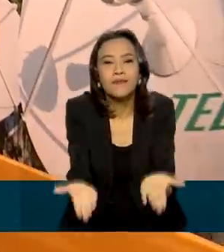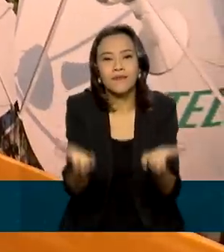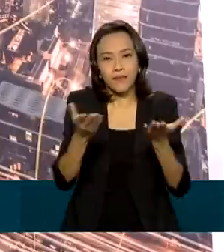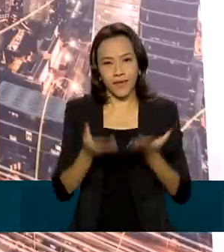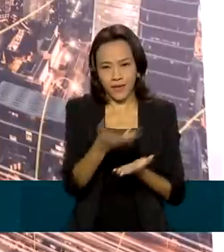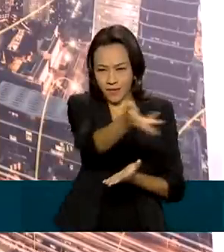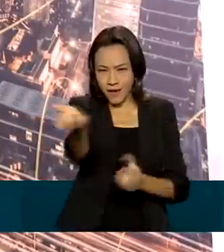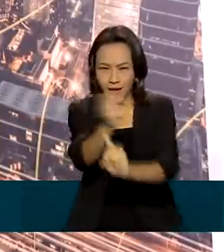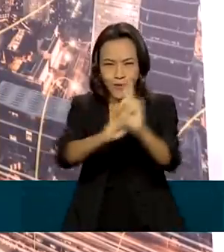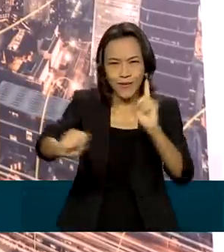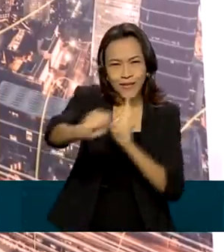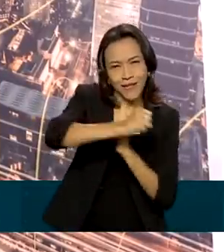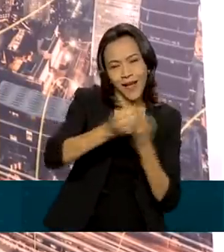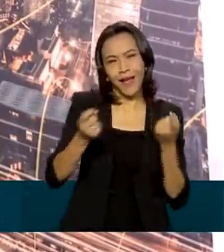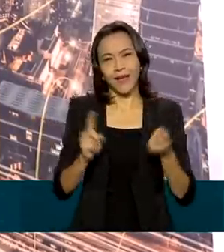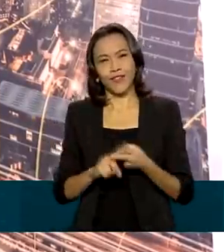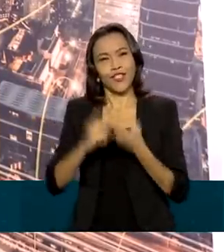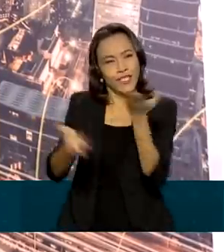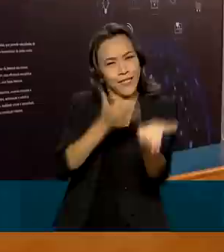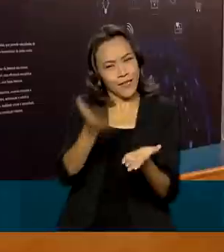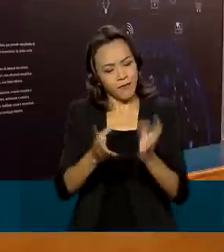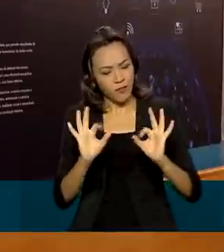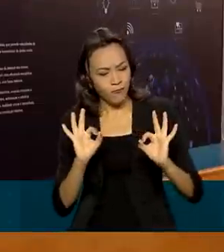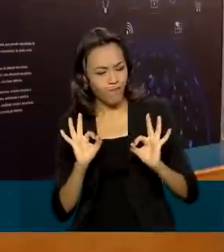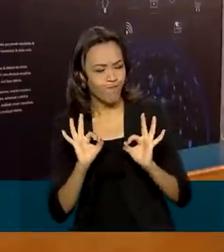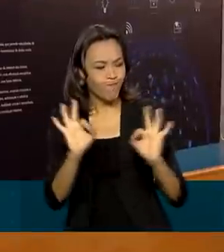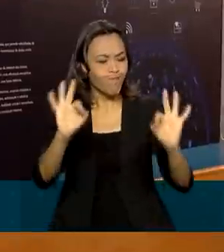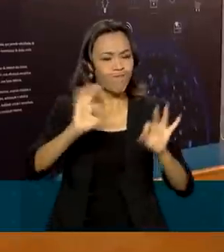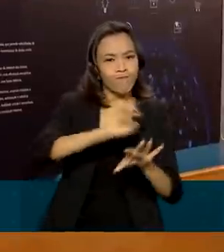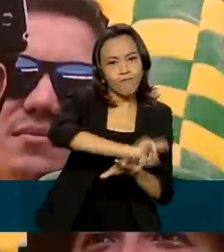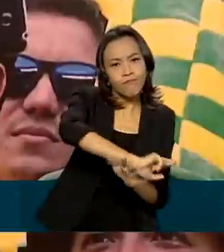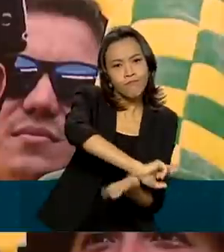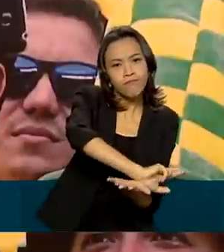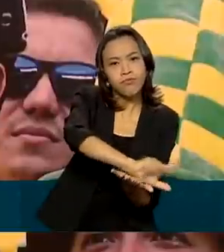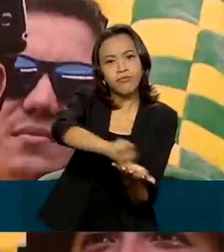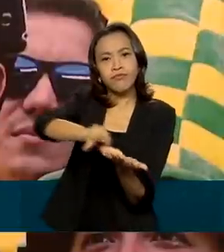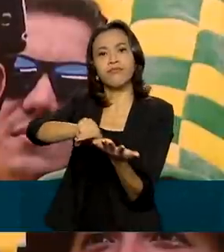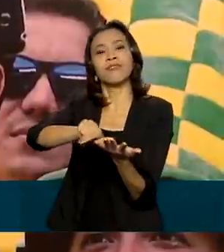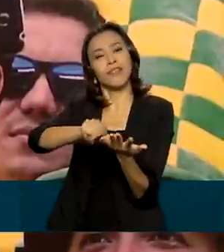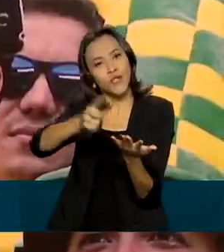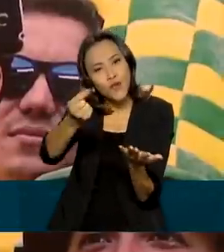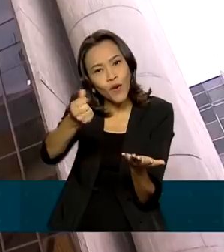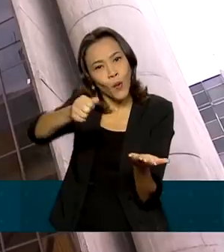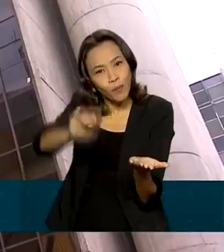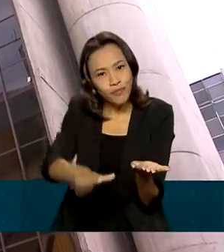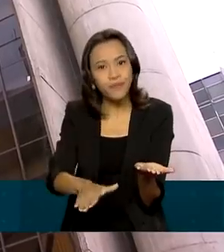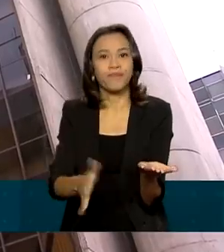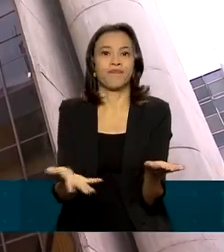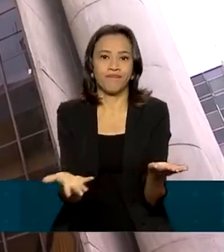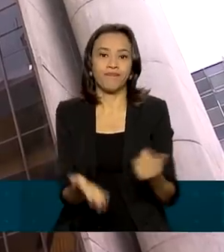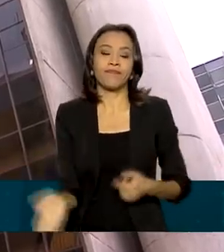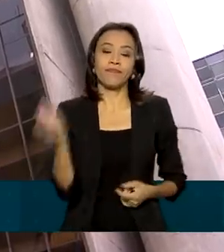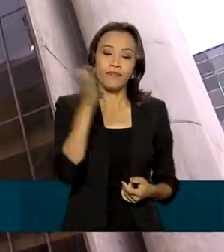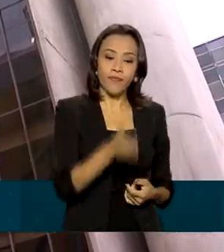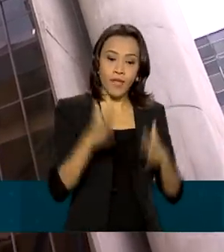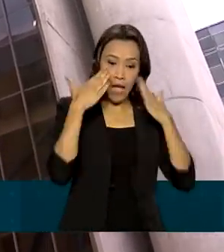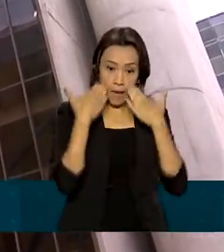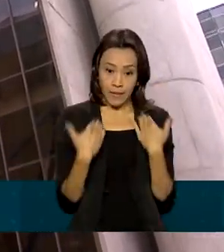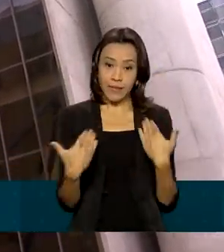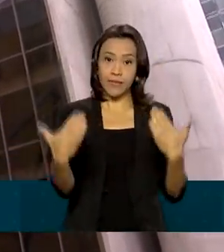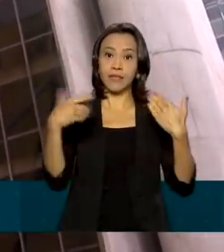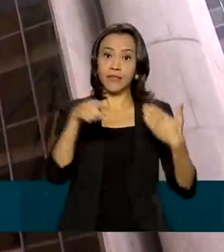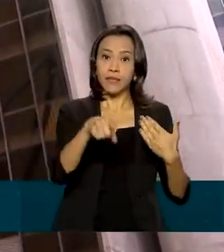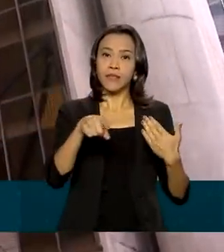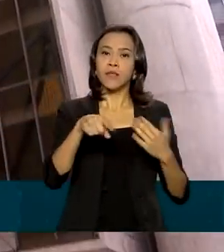sociedade serviços adequados, diversificados e a preços justos. A exposição fica no